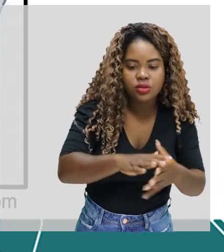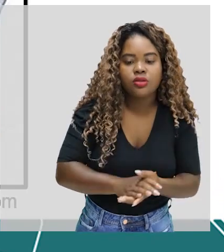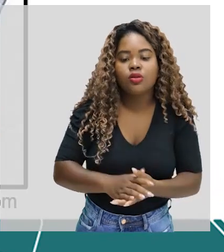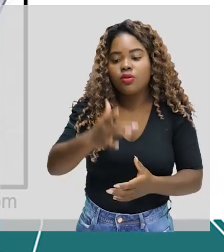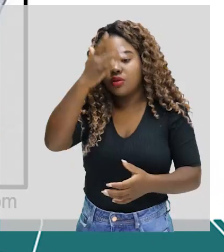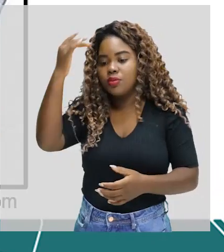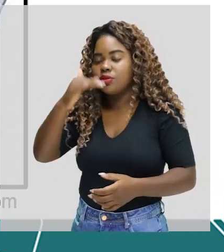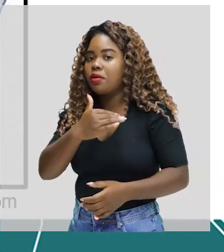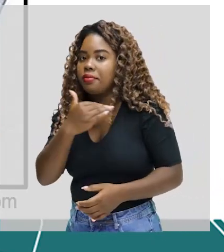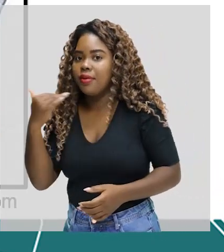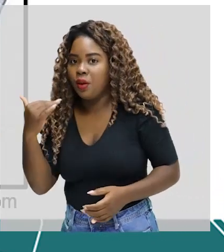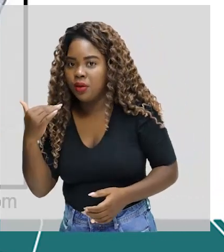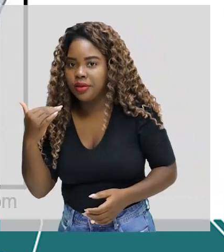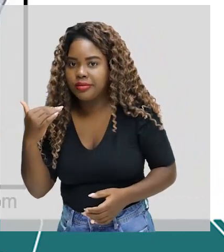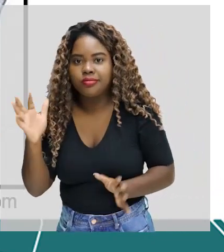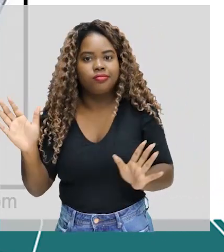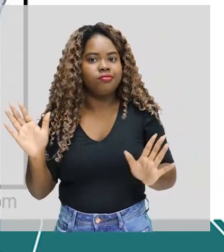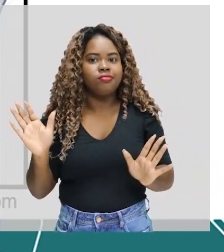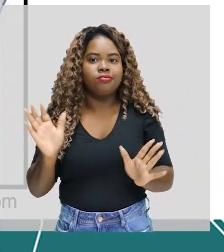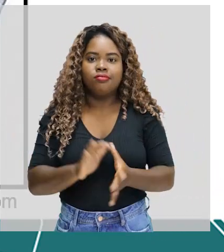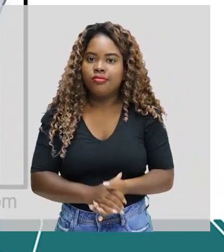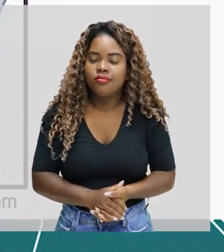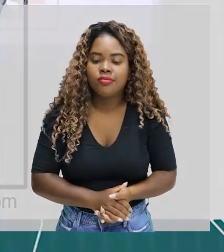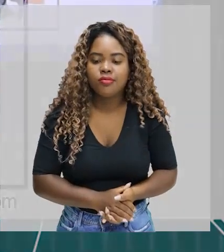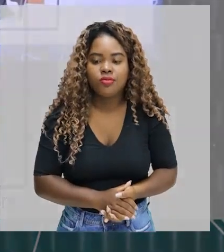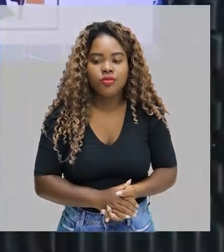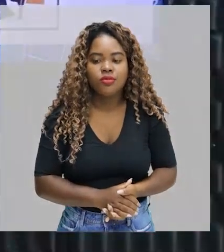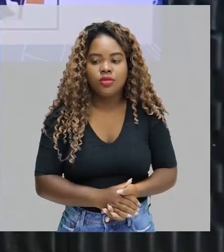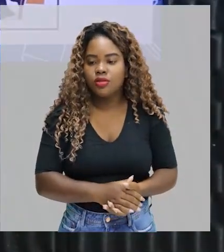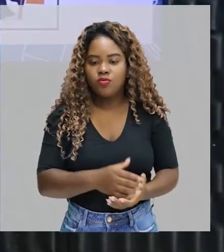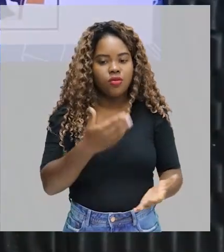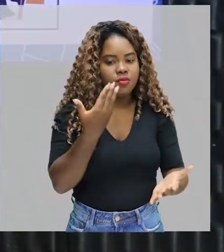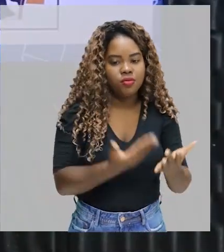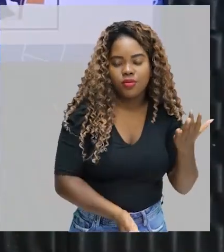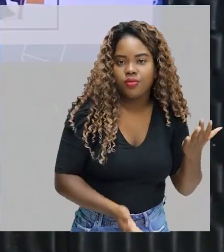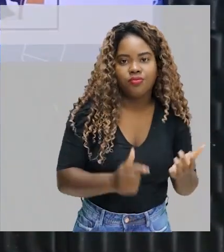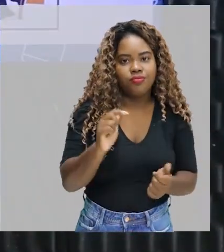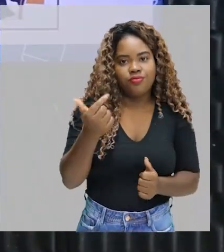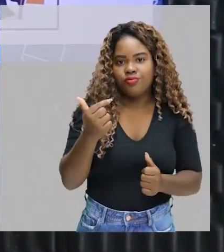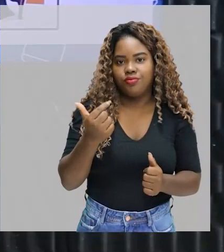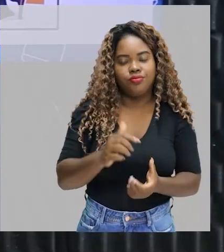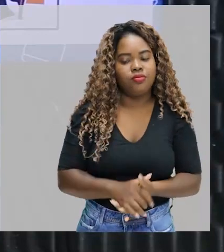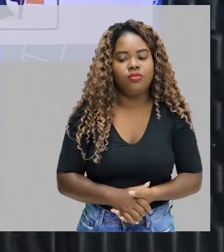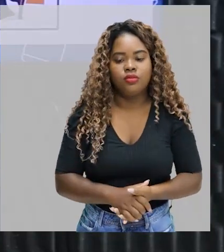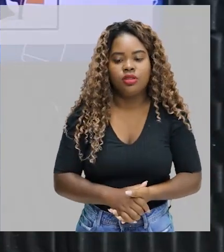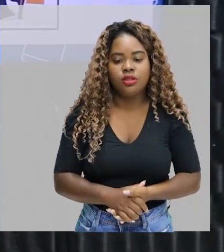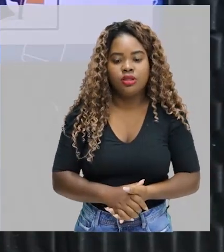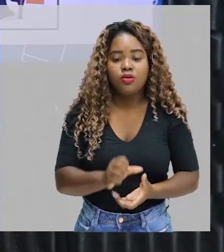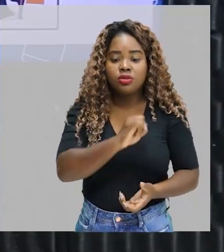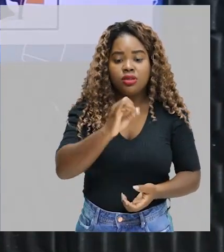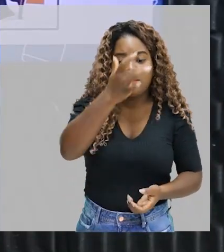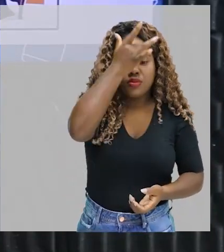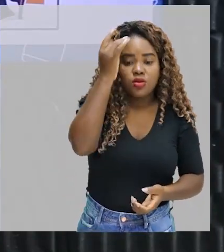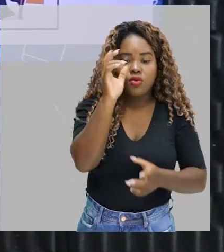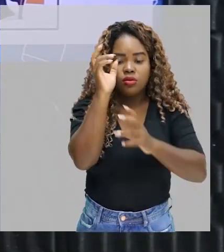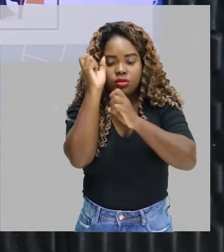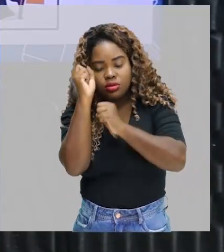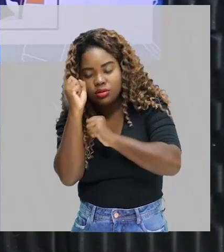pararam ali, obviamente ele vai deixar de ter gasto calórico. Então, mesmo que o indivíduo esteja dormindo,